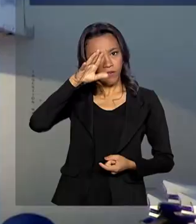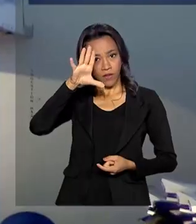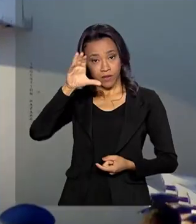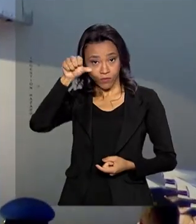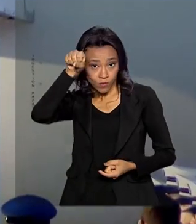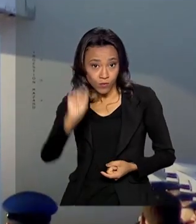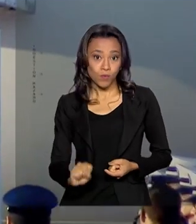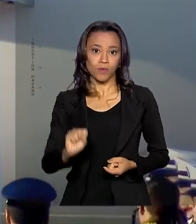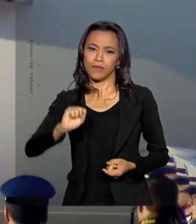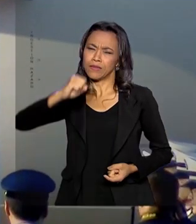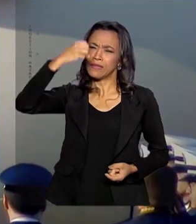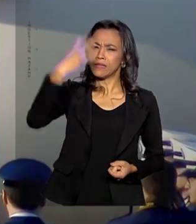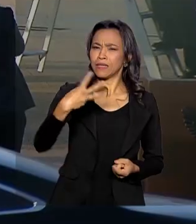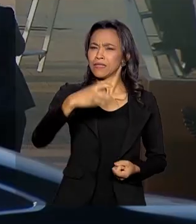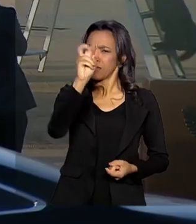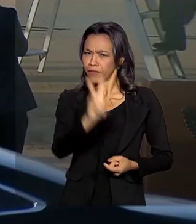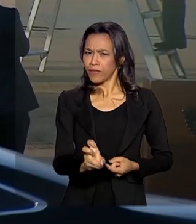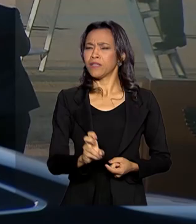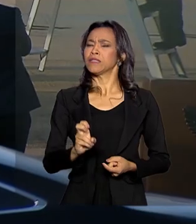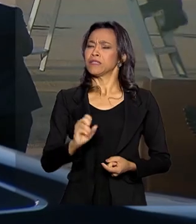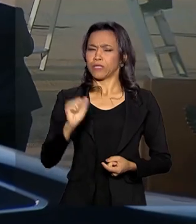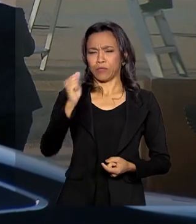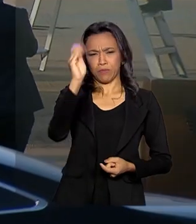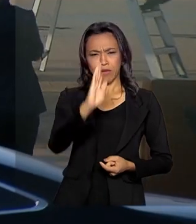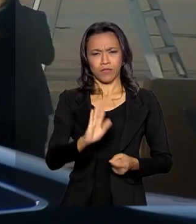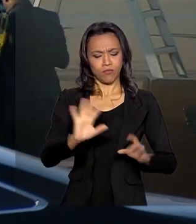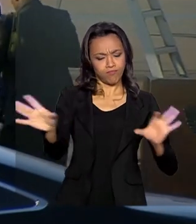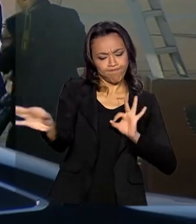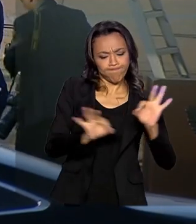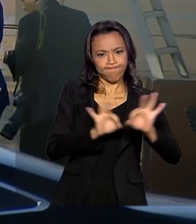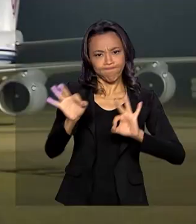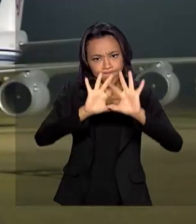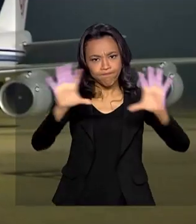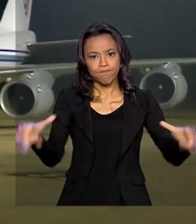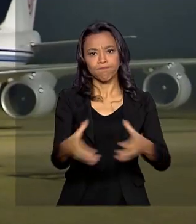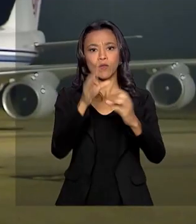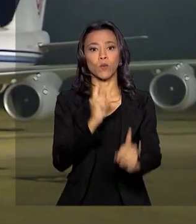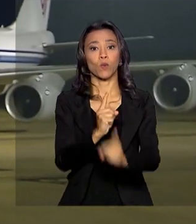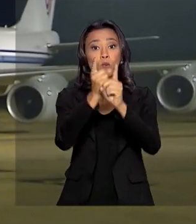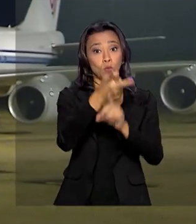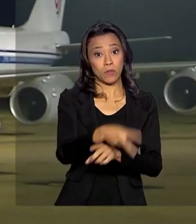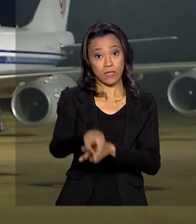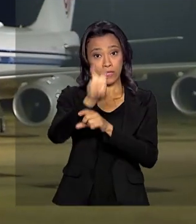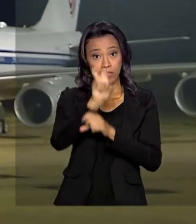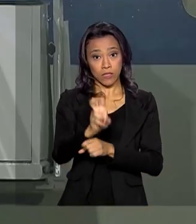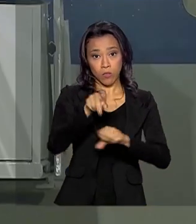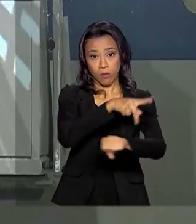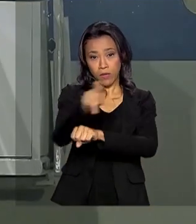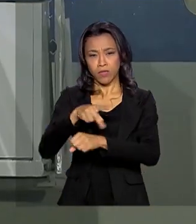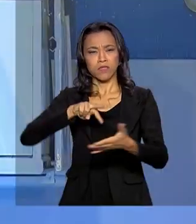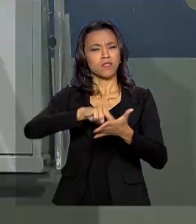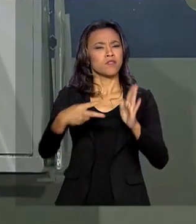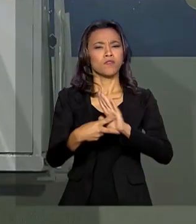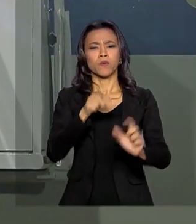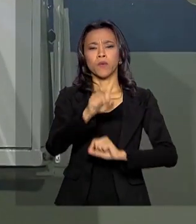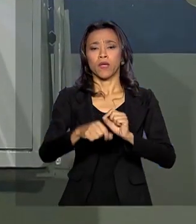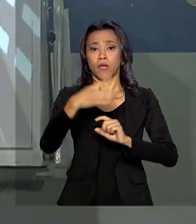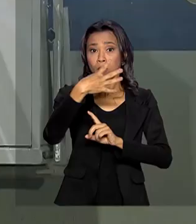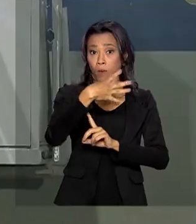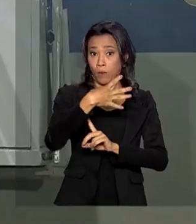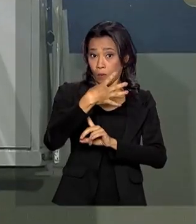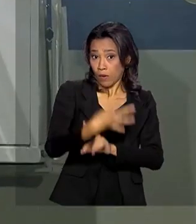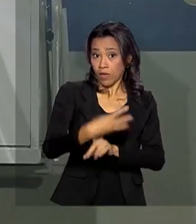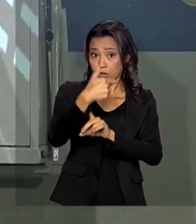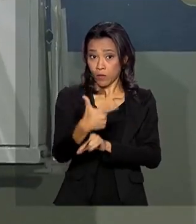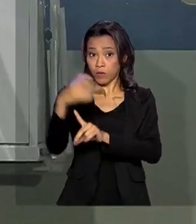terceira vez que o Brasil cediu o encontro. Juntos, os cinco países representam 42% da população mundial.